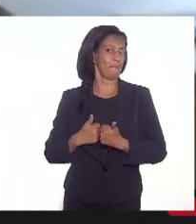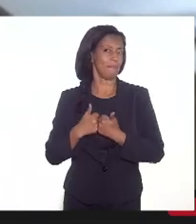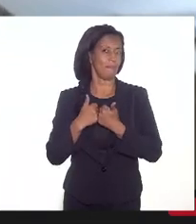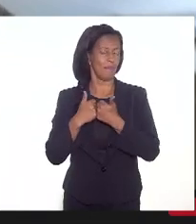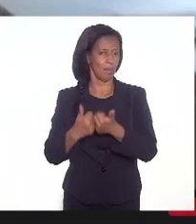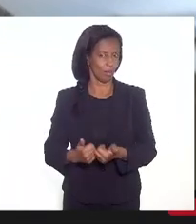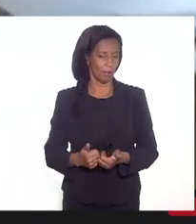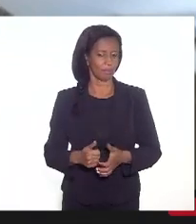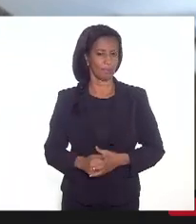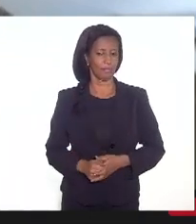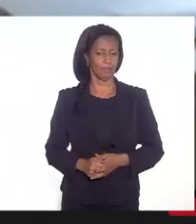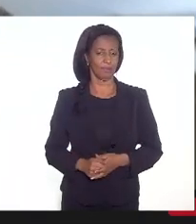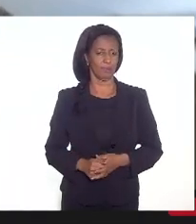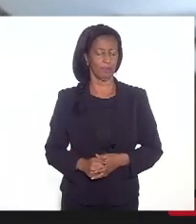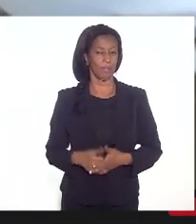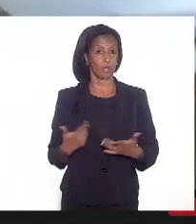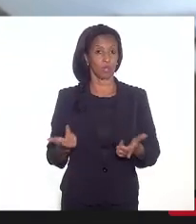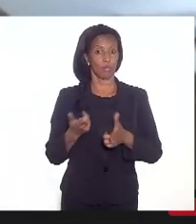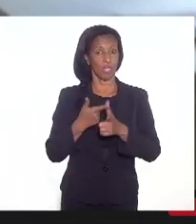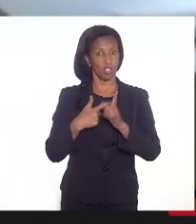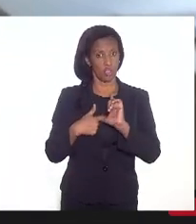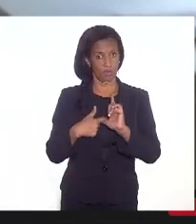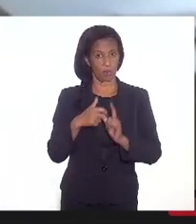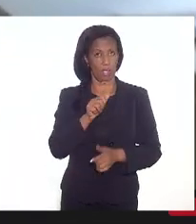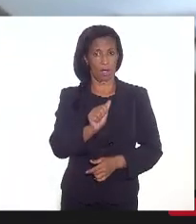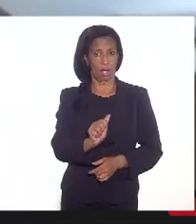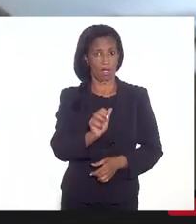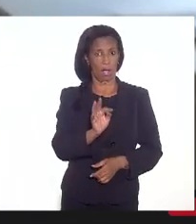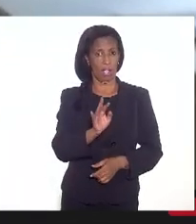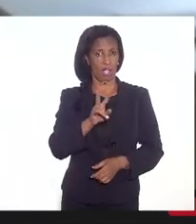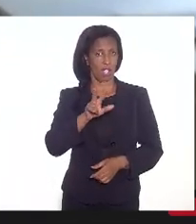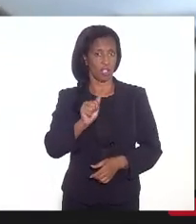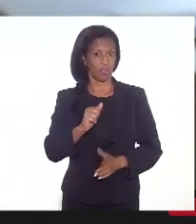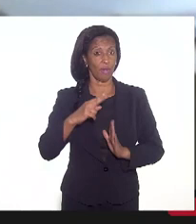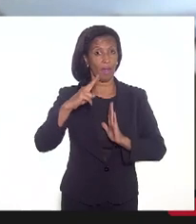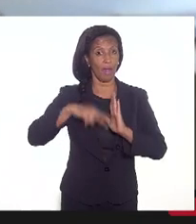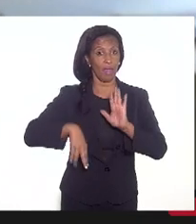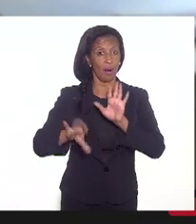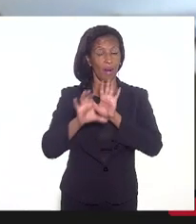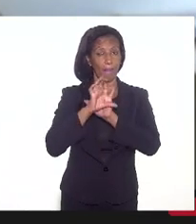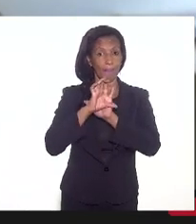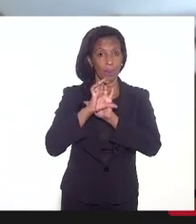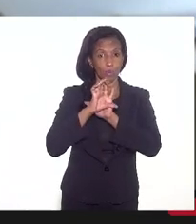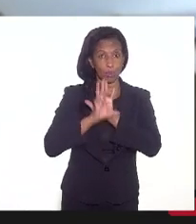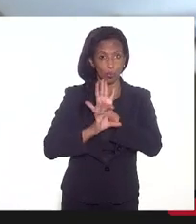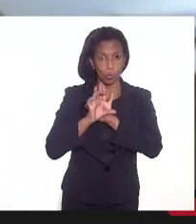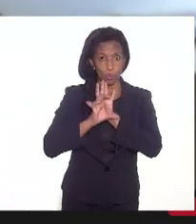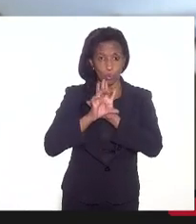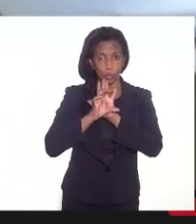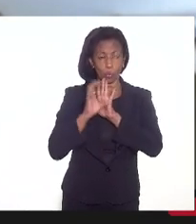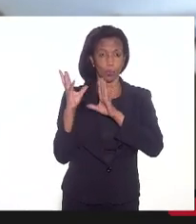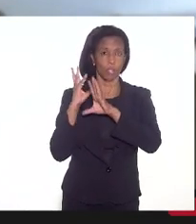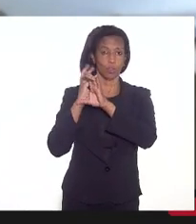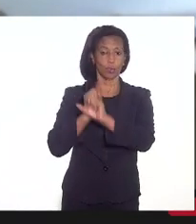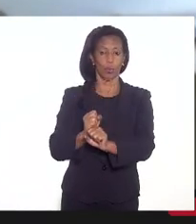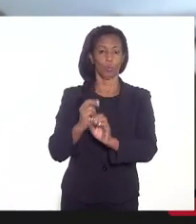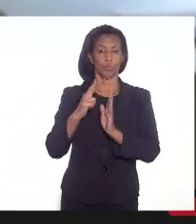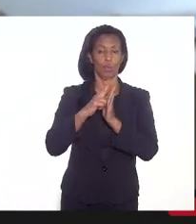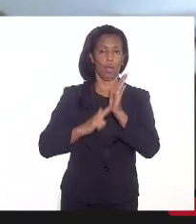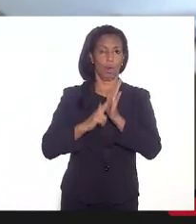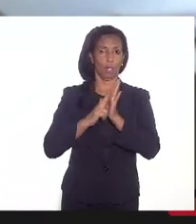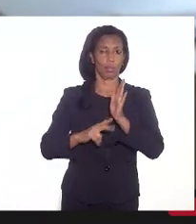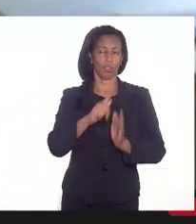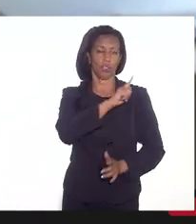que, sobre a dívida ativa, leia o capítulo das contas do relatório de